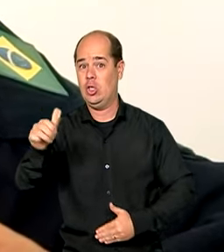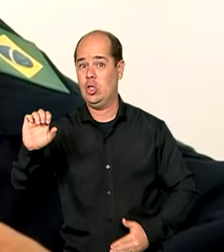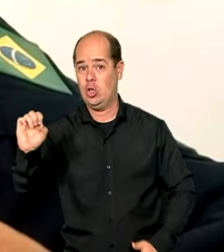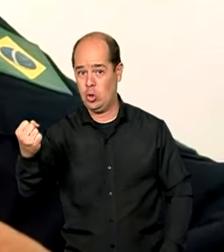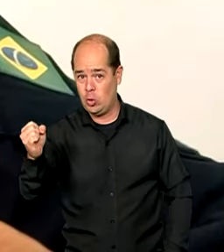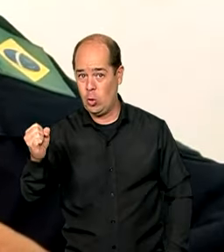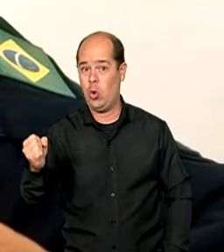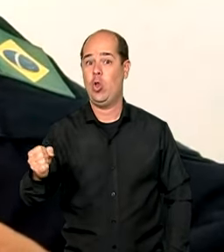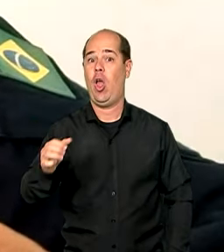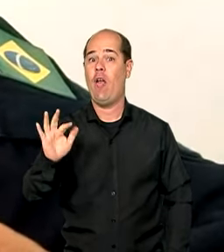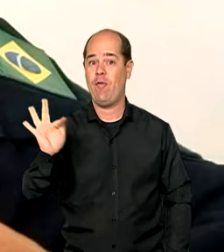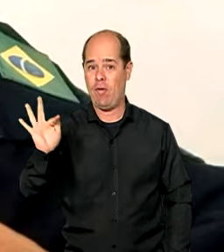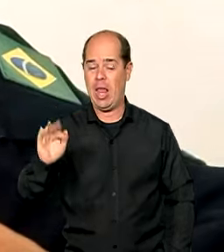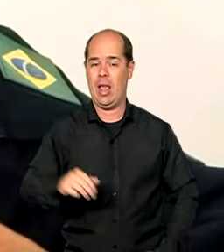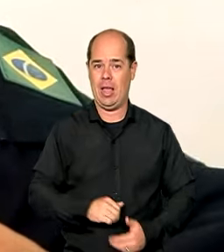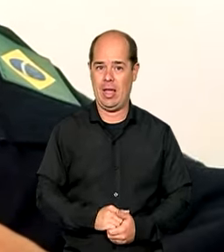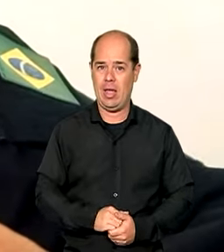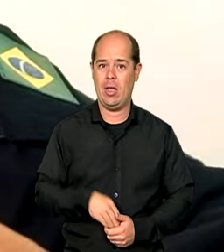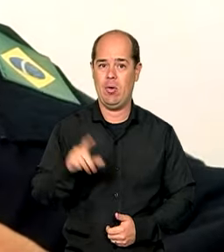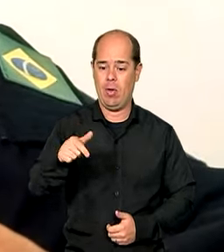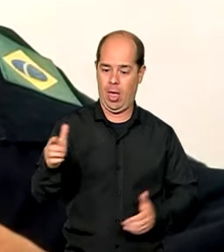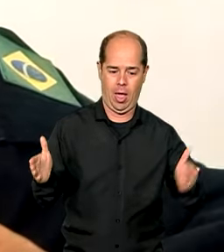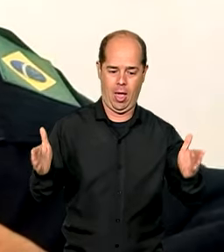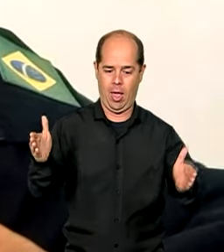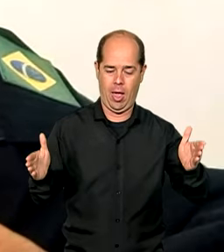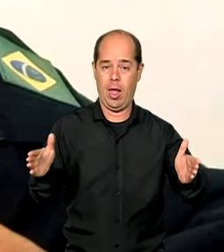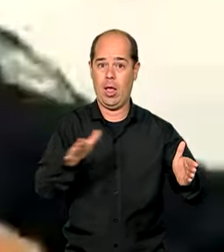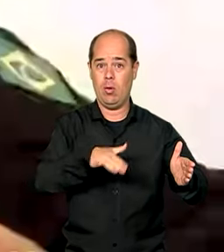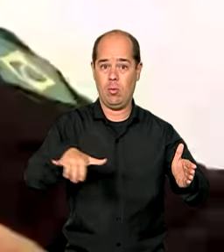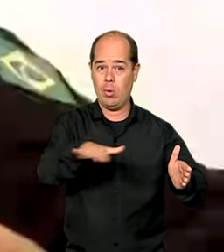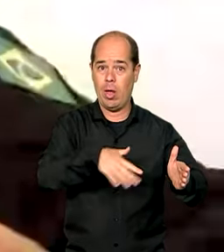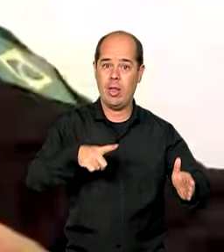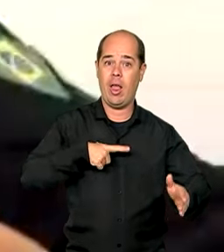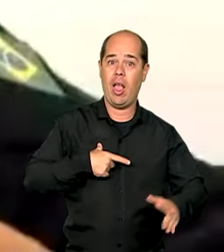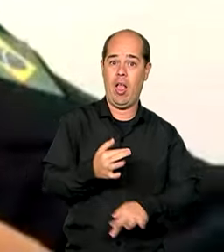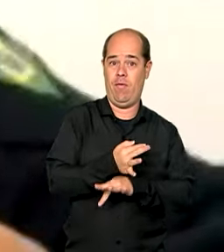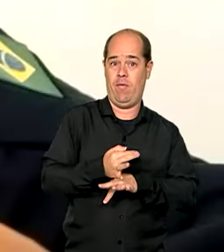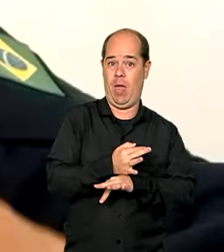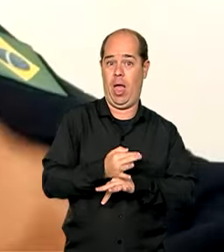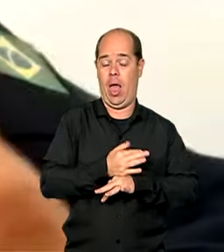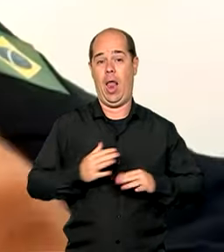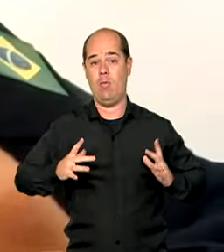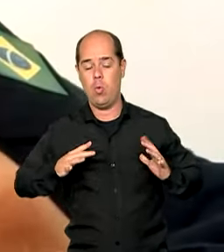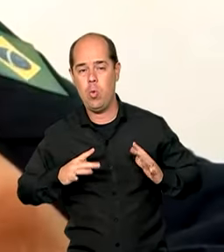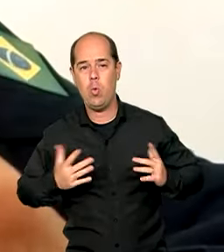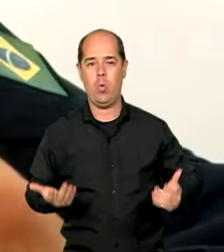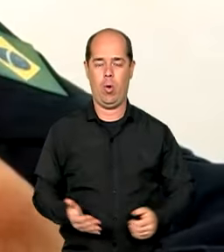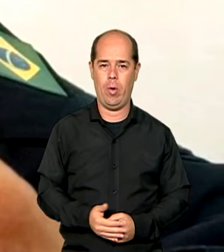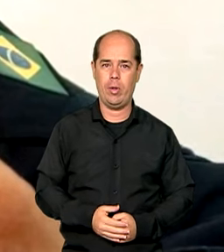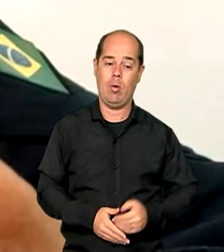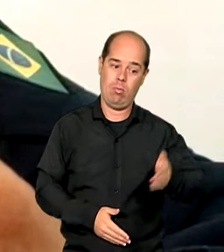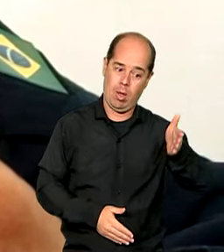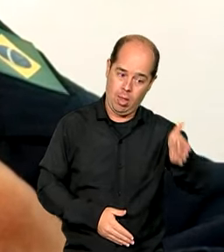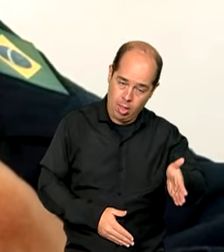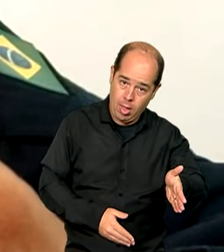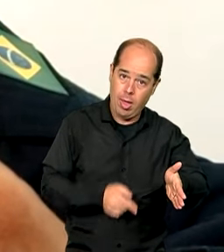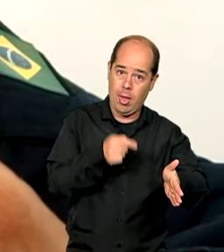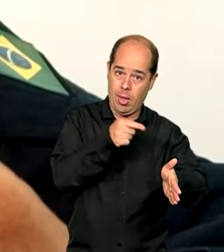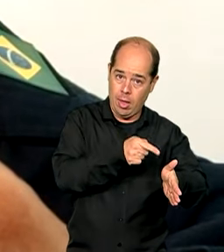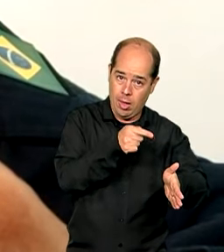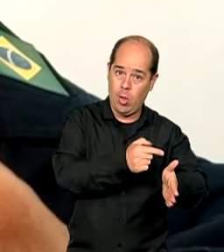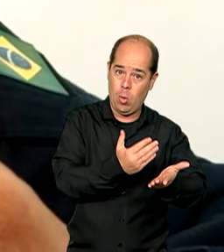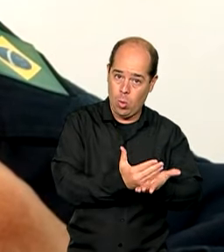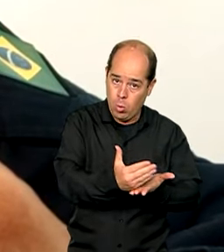a gente vai pegar toda essa série de festas, de feriados que a gente tem. Ela começa agora, no início